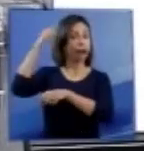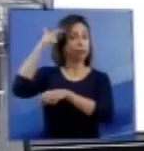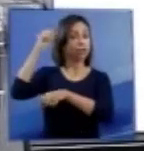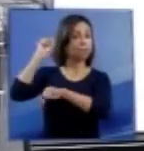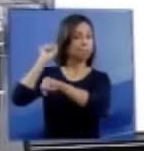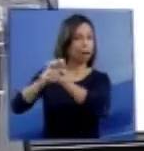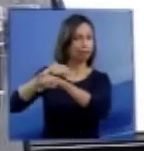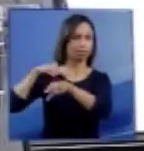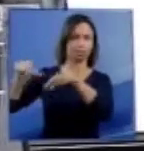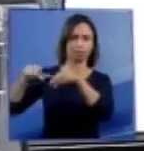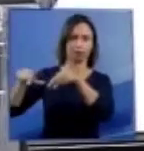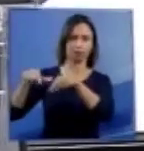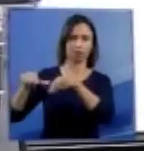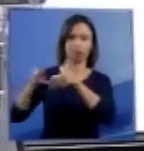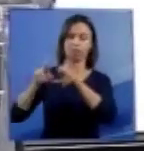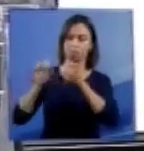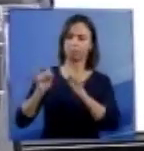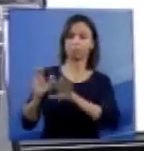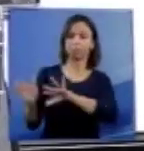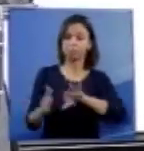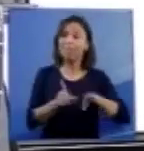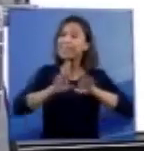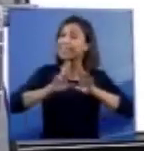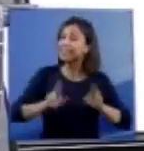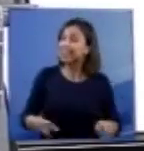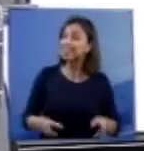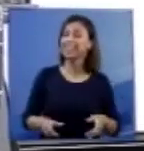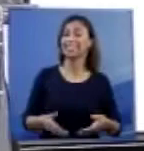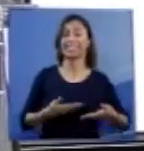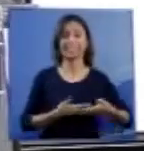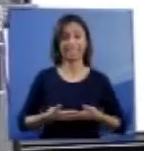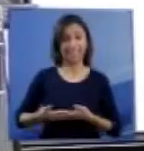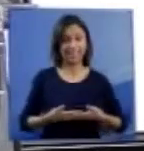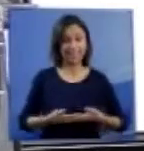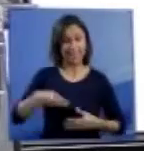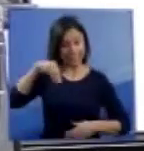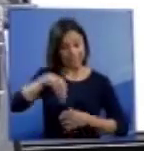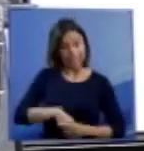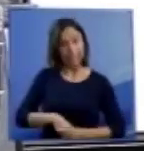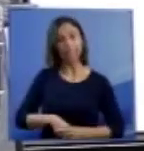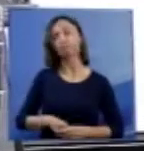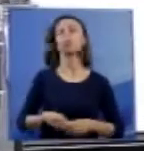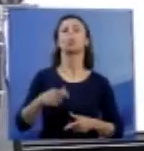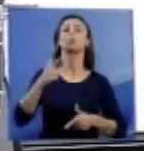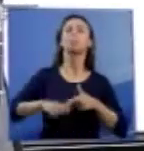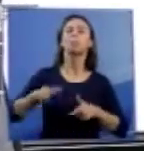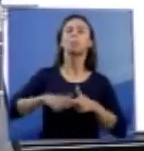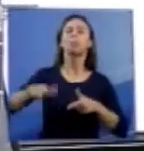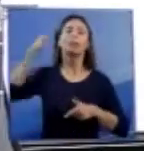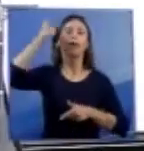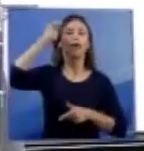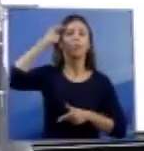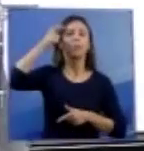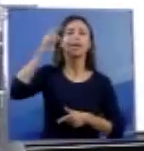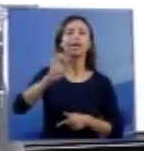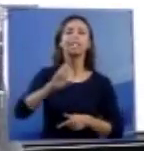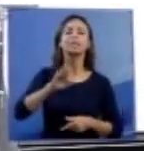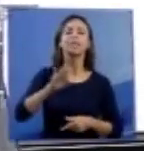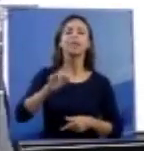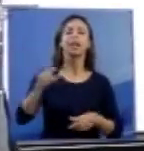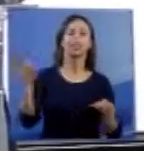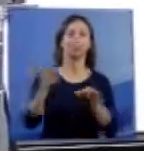anencefálica, há uma variedade muito grande de casos. Como foi colocado aqui, algumas partes